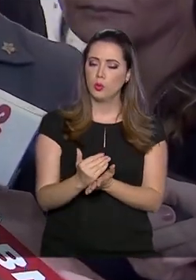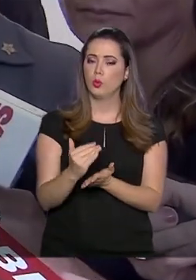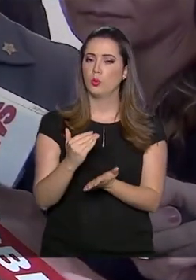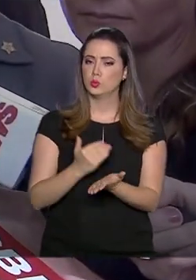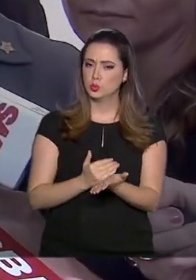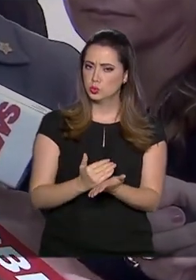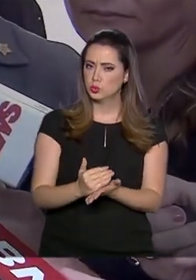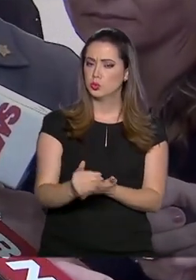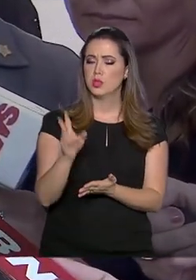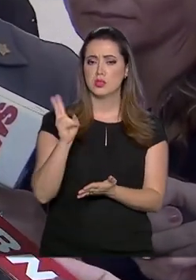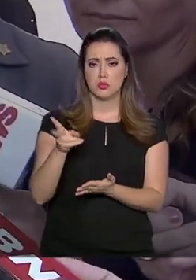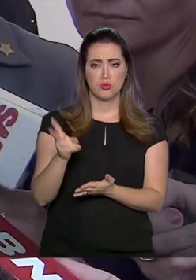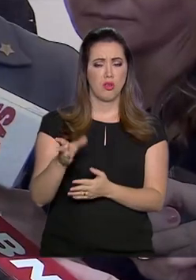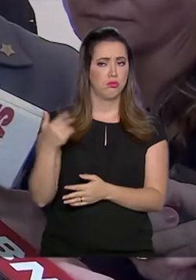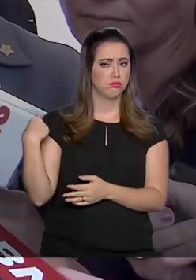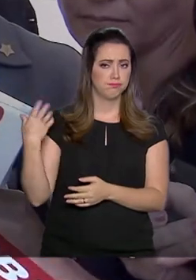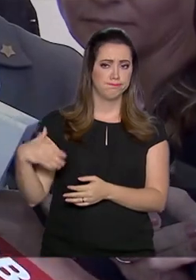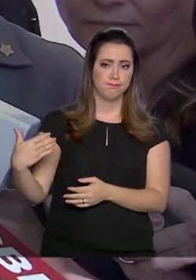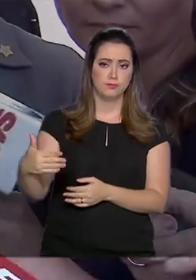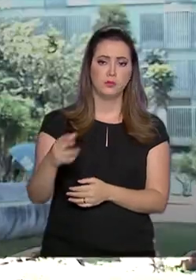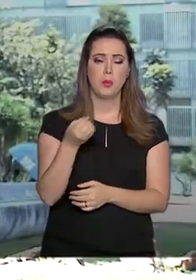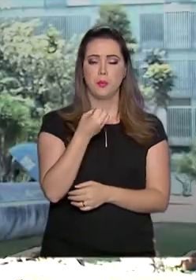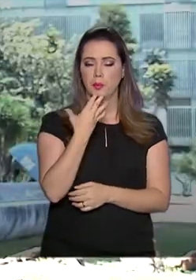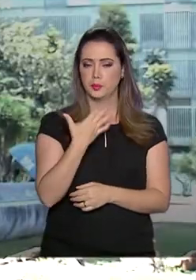da mesma que está indo muito bem.